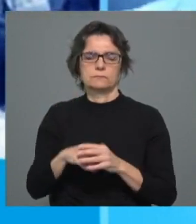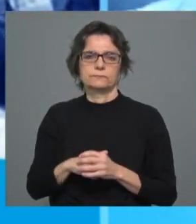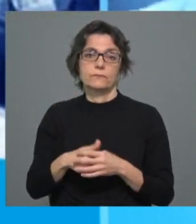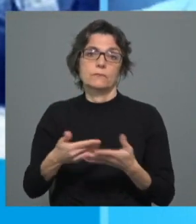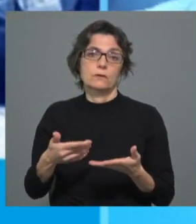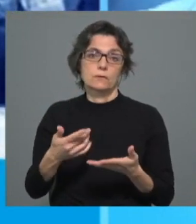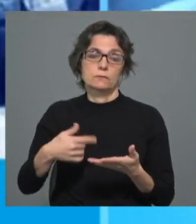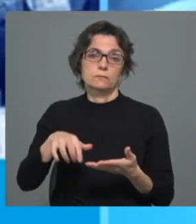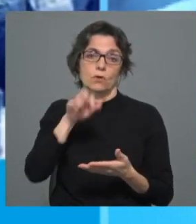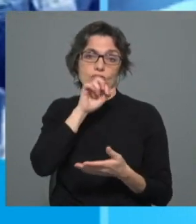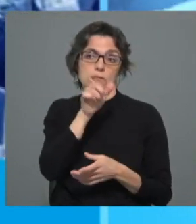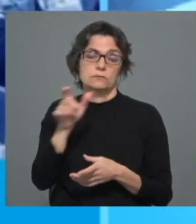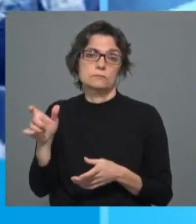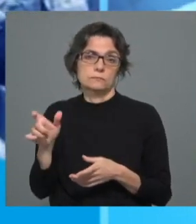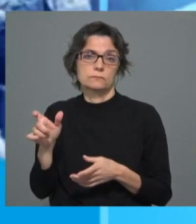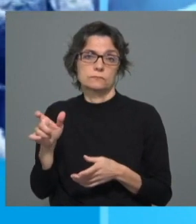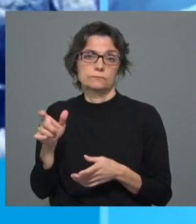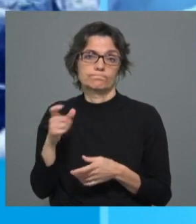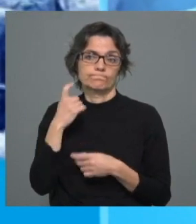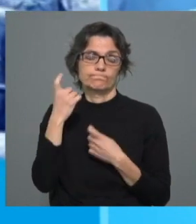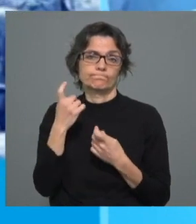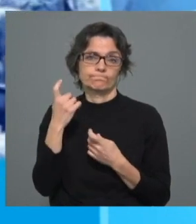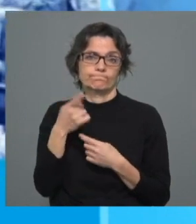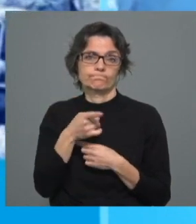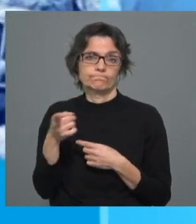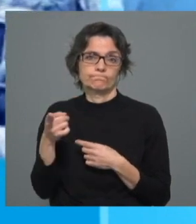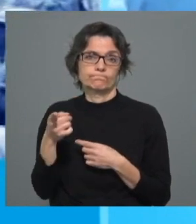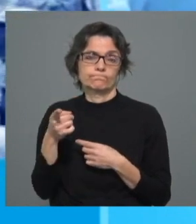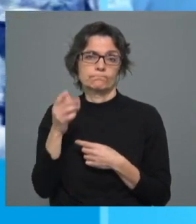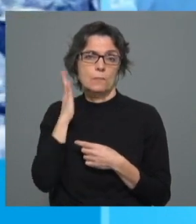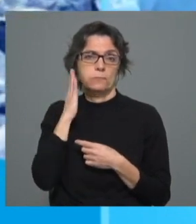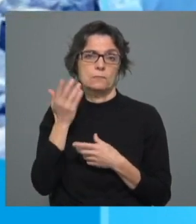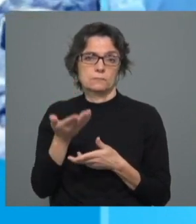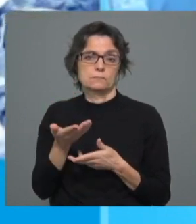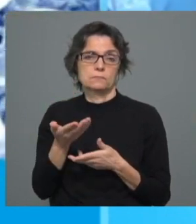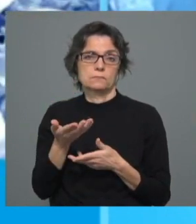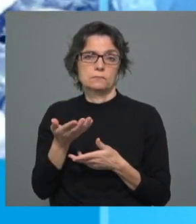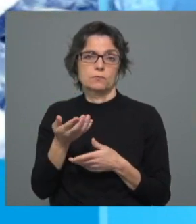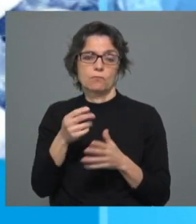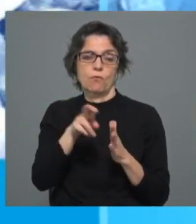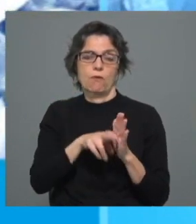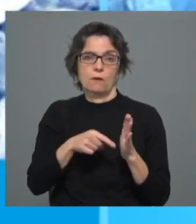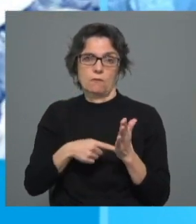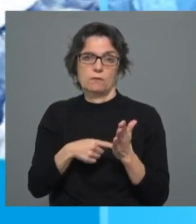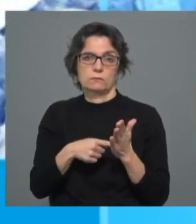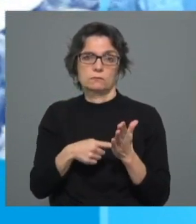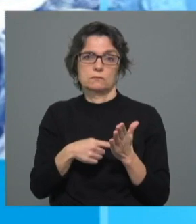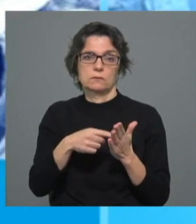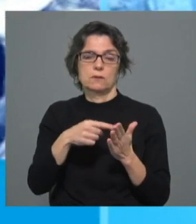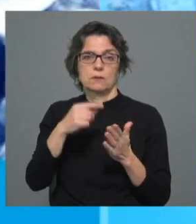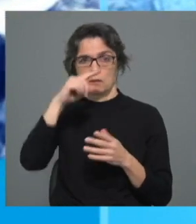os Bispos refletiram, ou estão ainda a concluir a sua reflexão sobre esse relatório, que é um relatório denso,